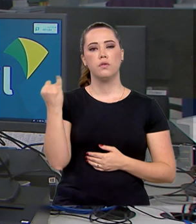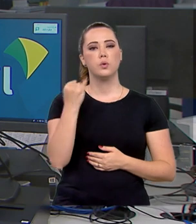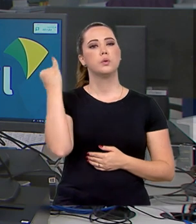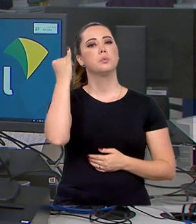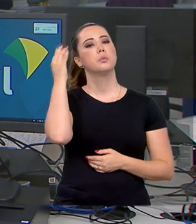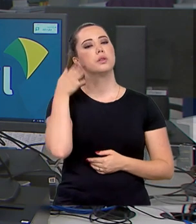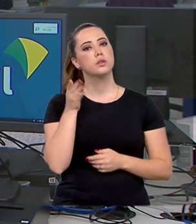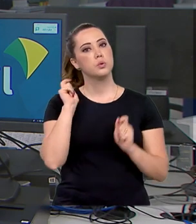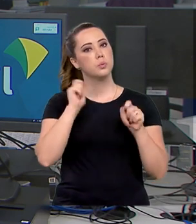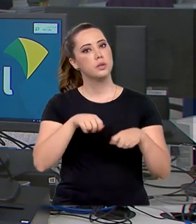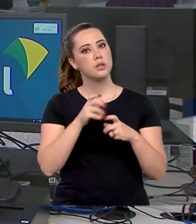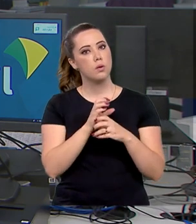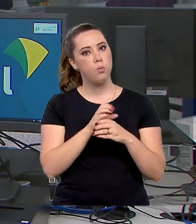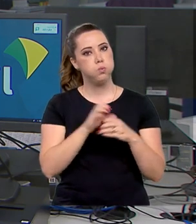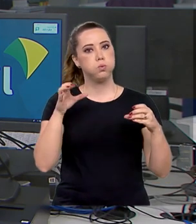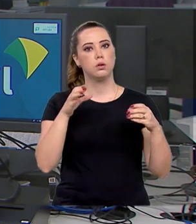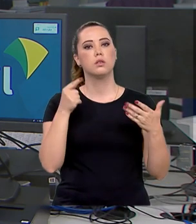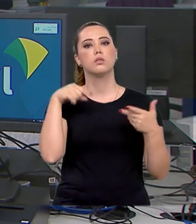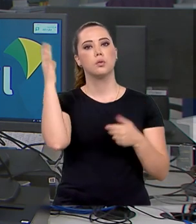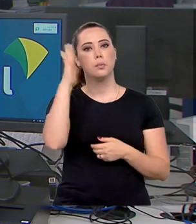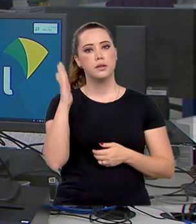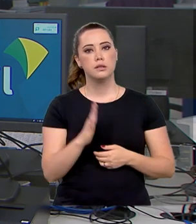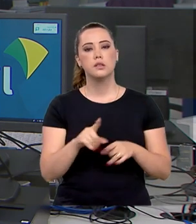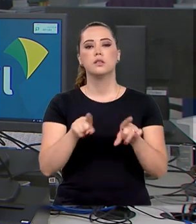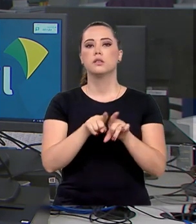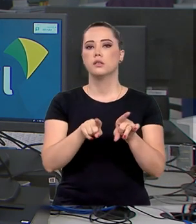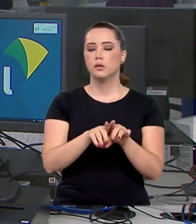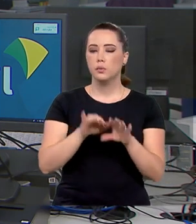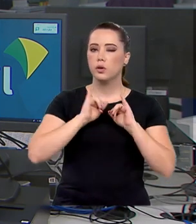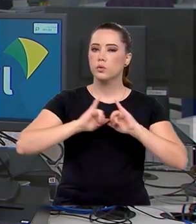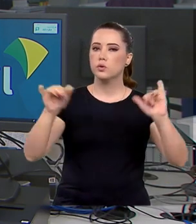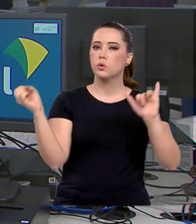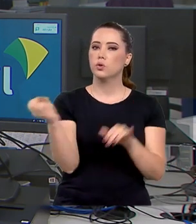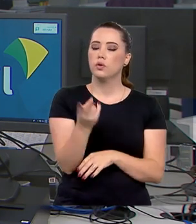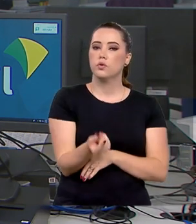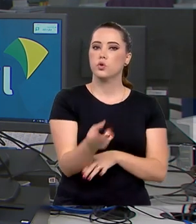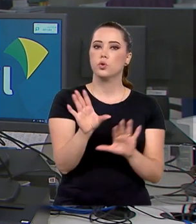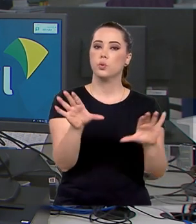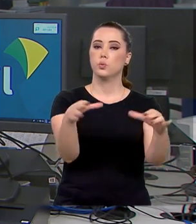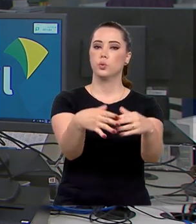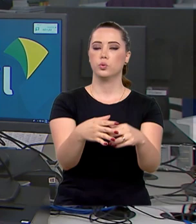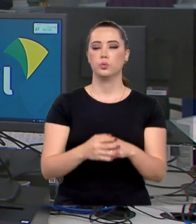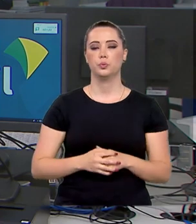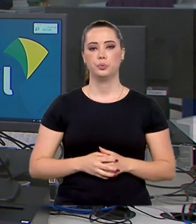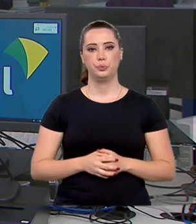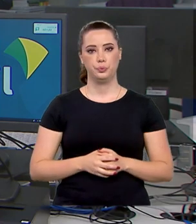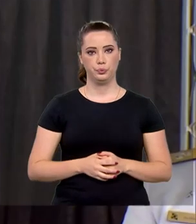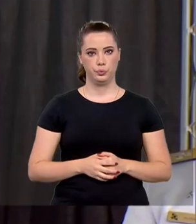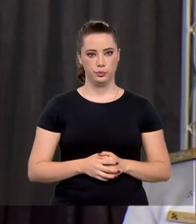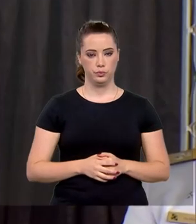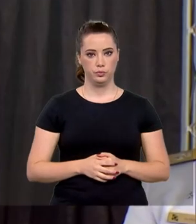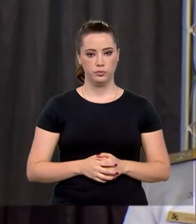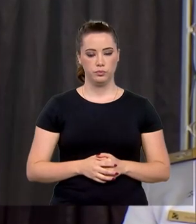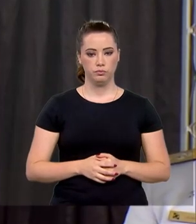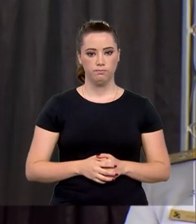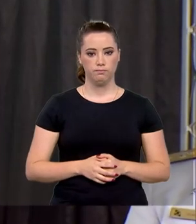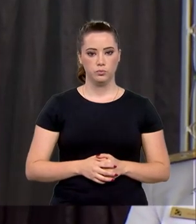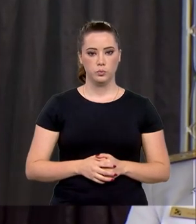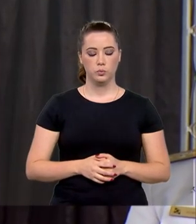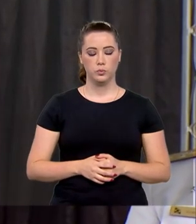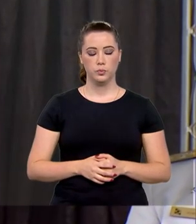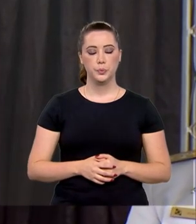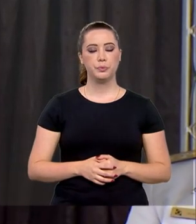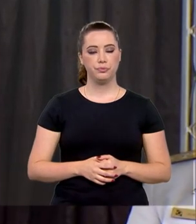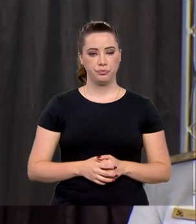destacou a importância do potencial nuclear brasileiro e anunciou novos investimentos no setor. O